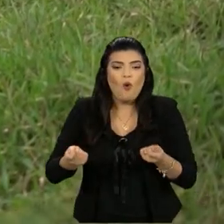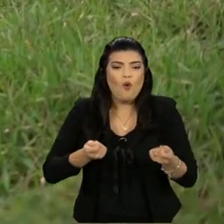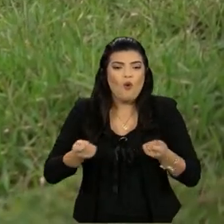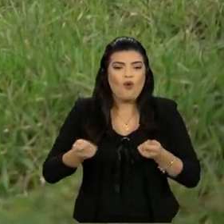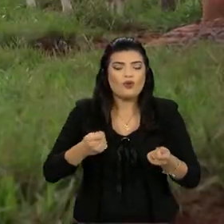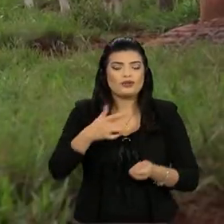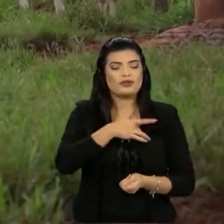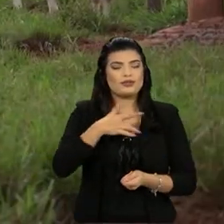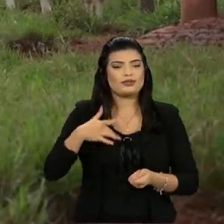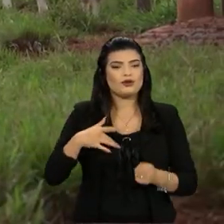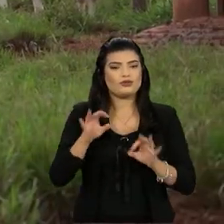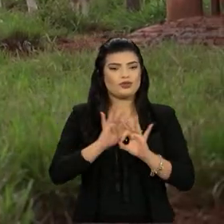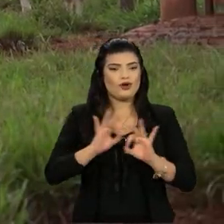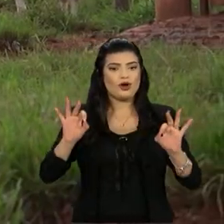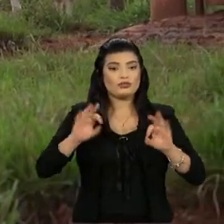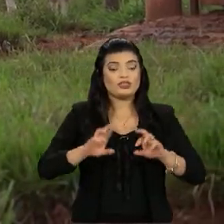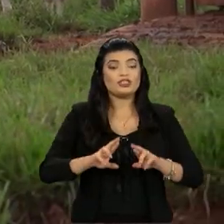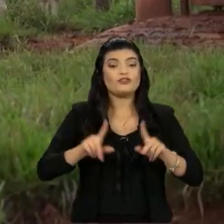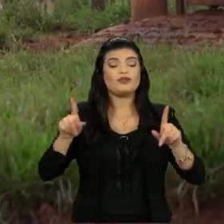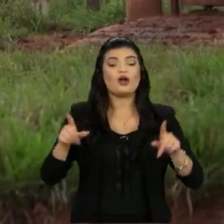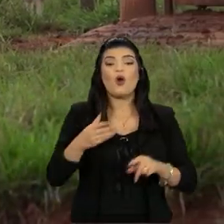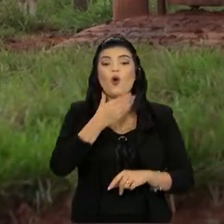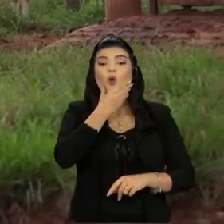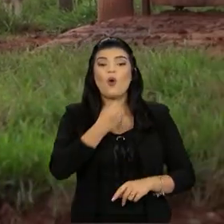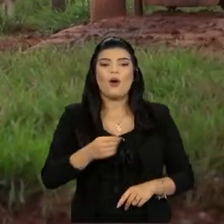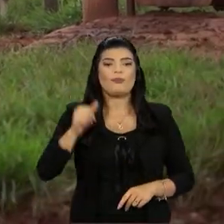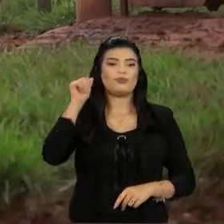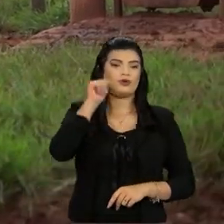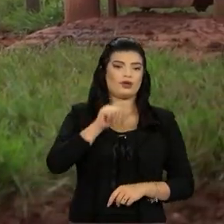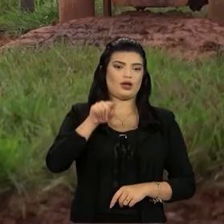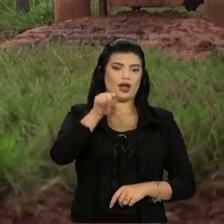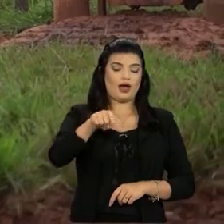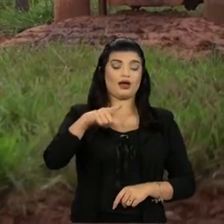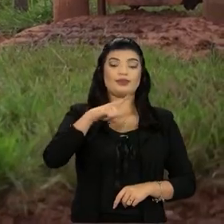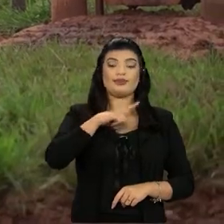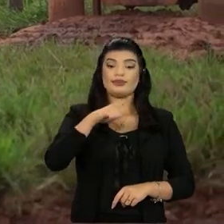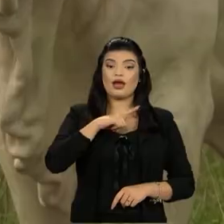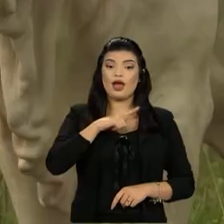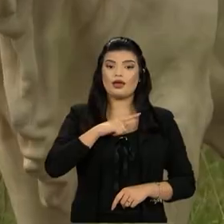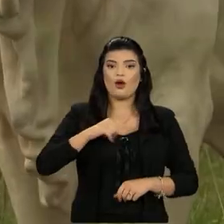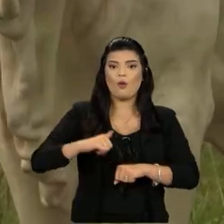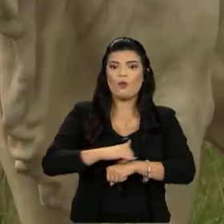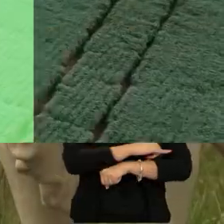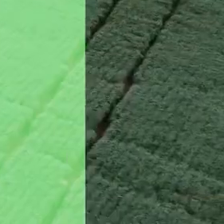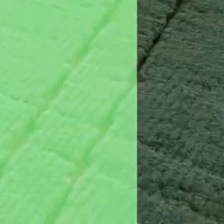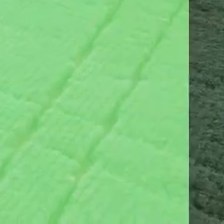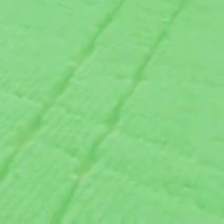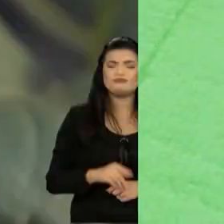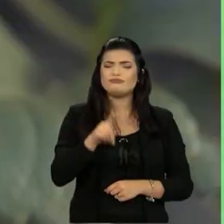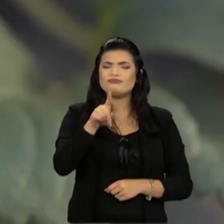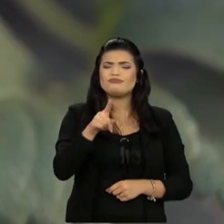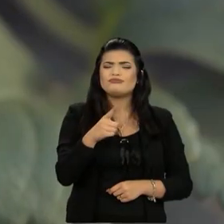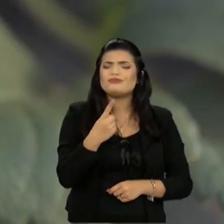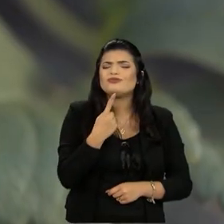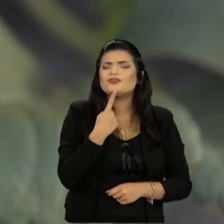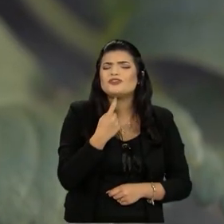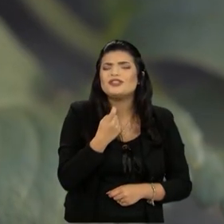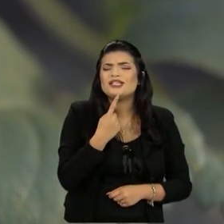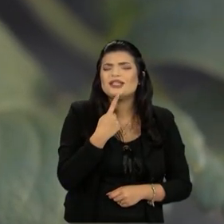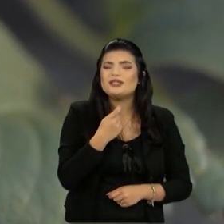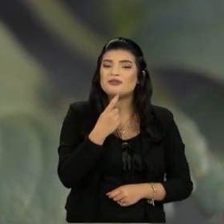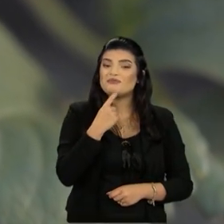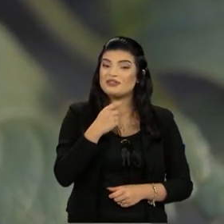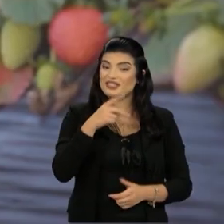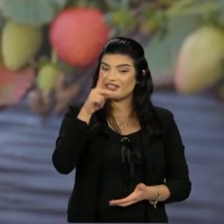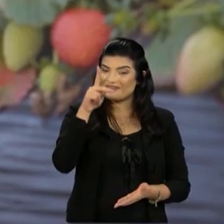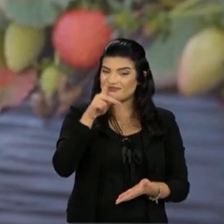a diferença aí do macho e da fêmea, do ganho de peso do macho e da fêmea. Uma fruta vermelha